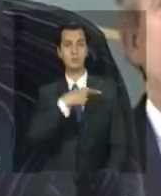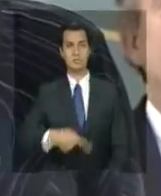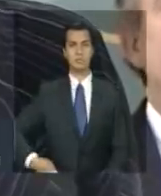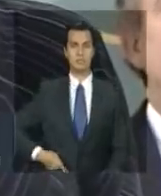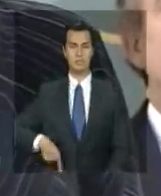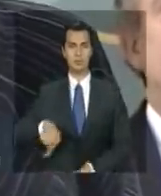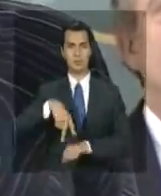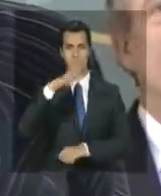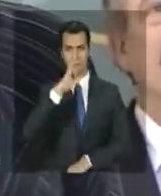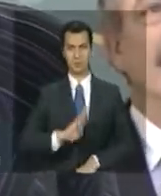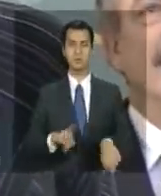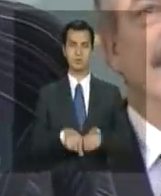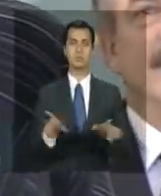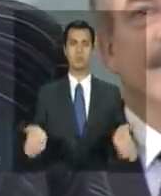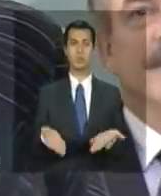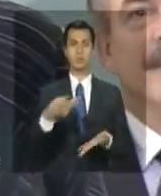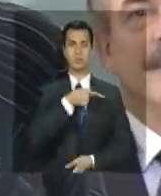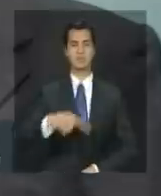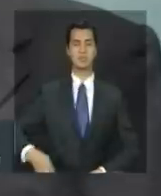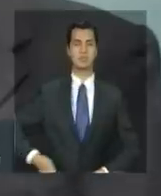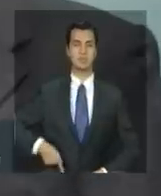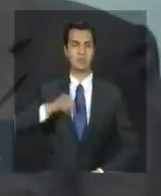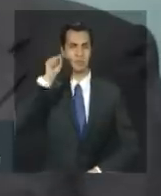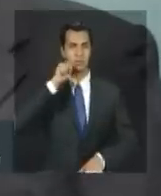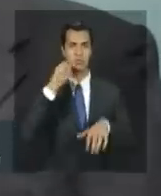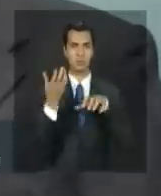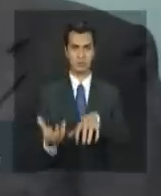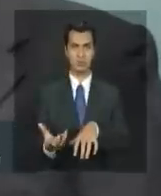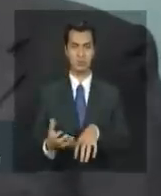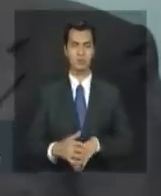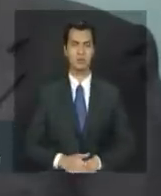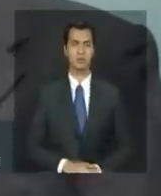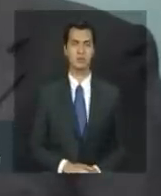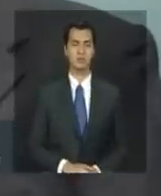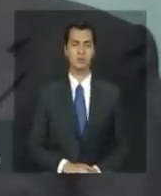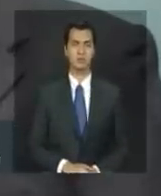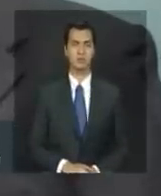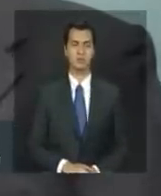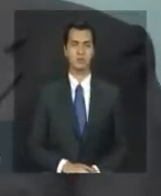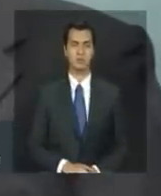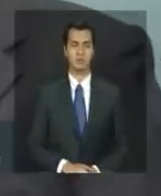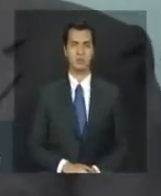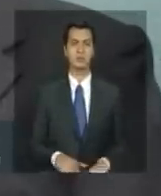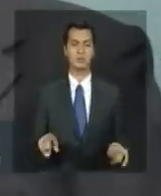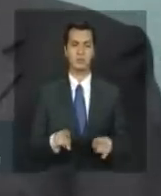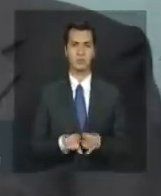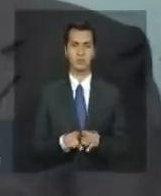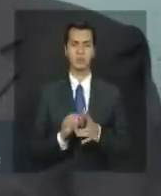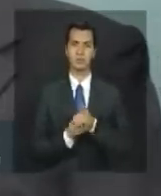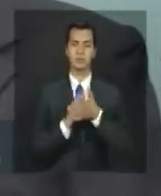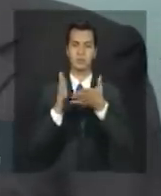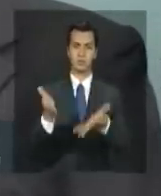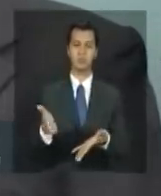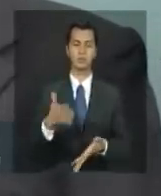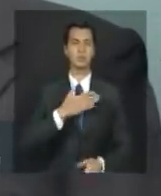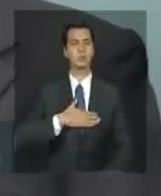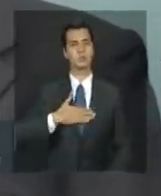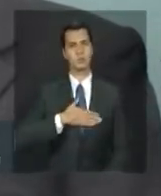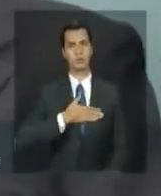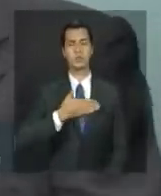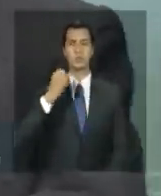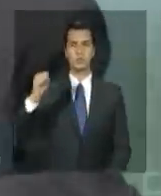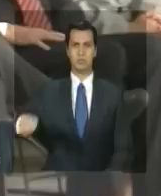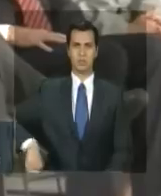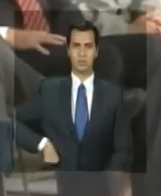também e presidente do Senado Federal. Cumprimento as senhoras e os senhores